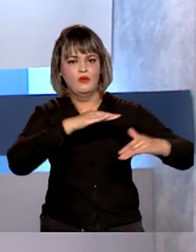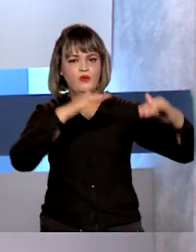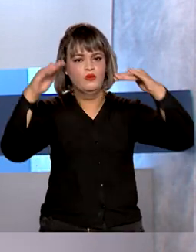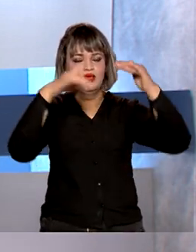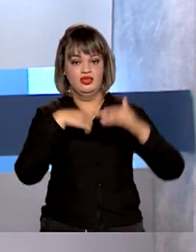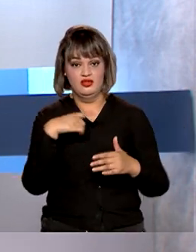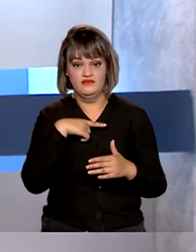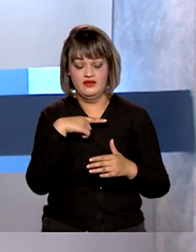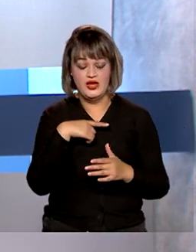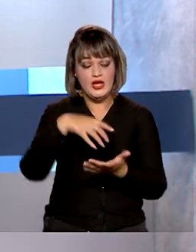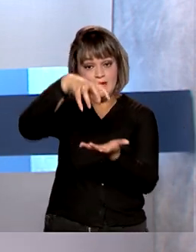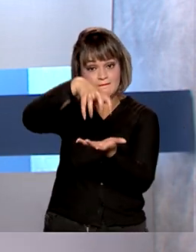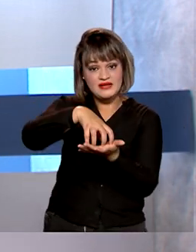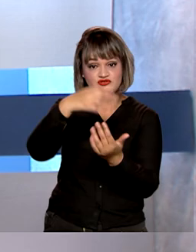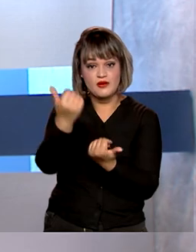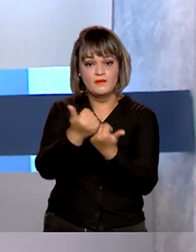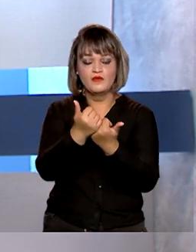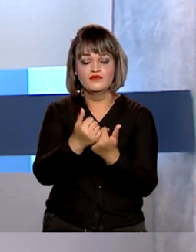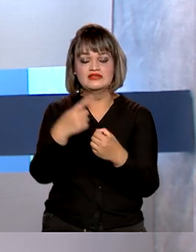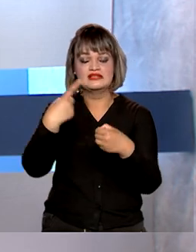de apoio será instalada na cidade de Ilhéus.